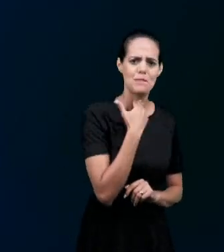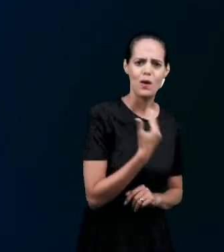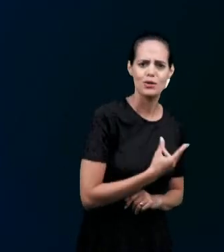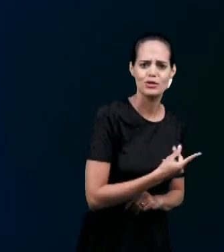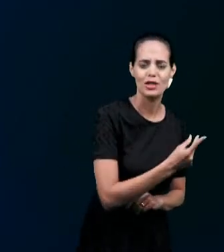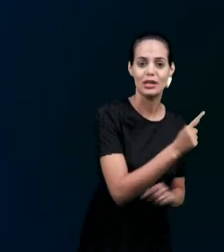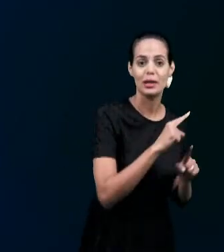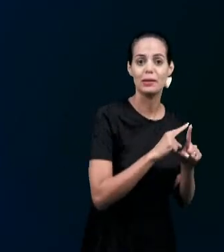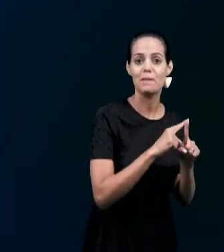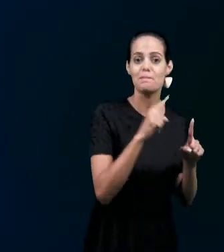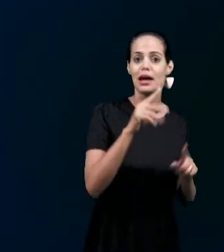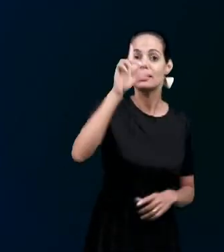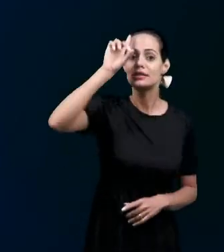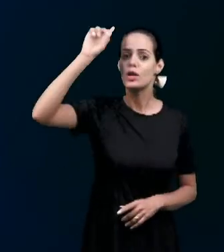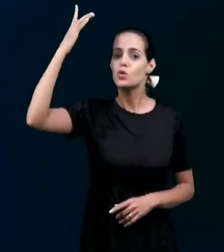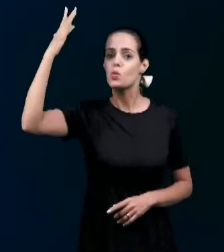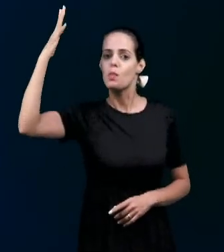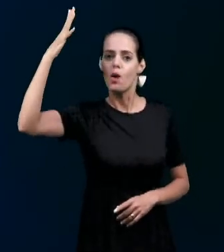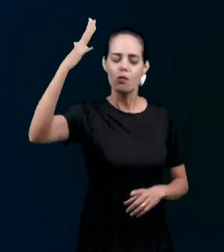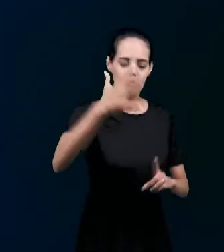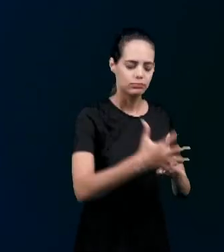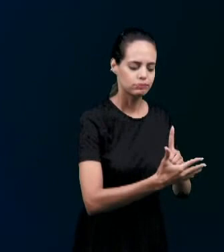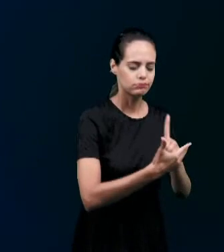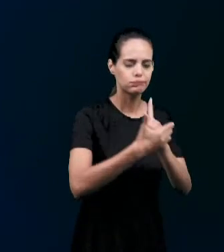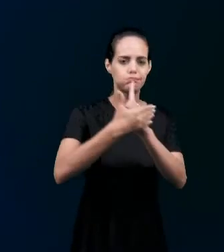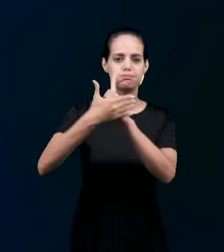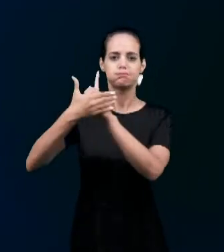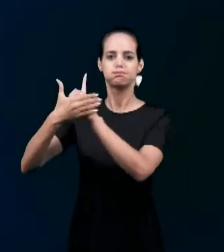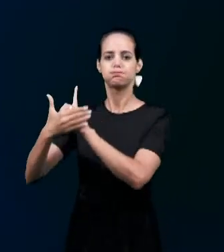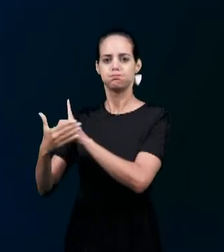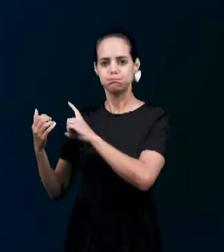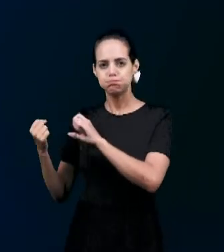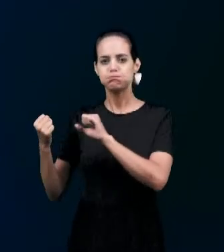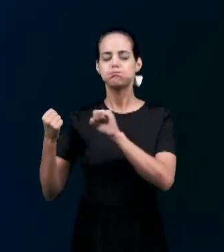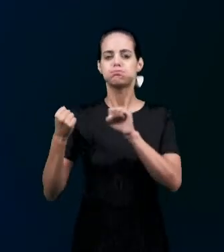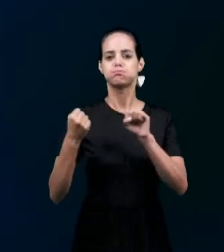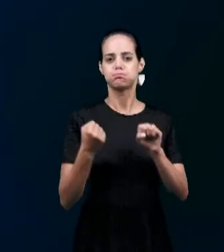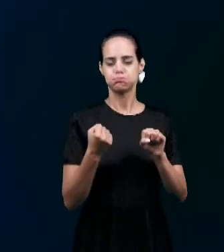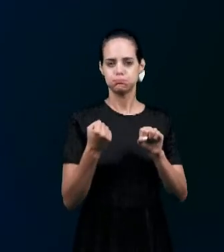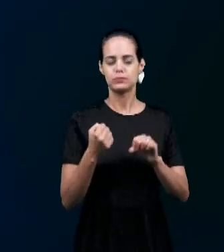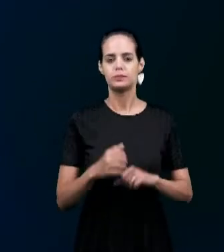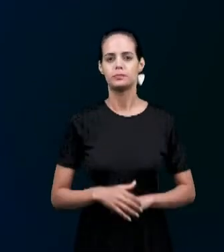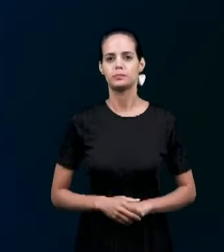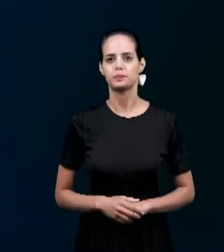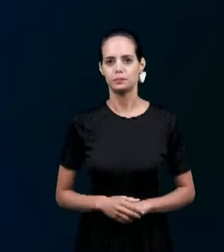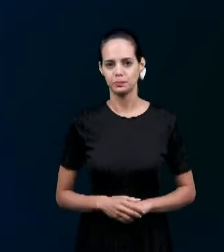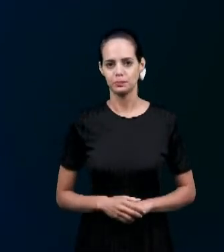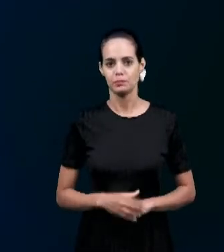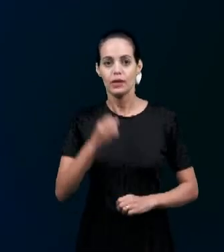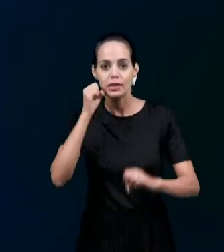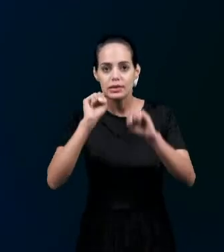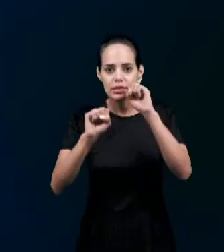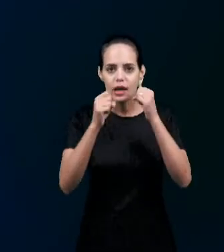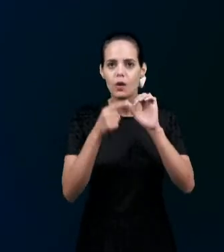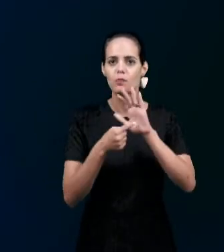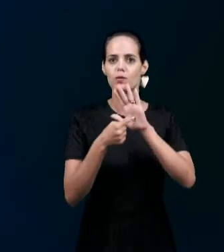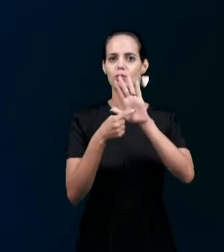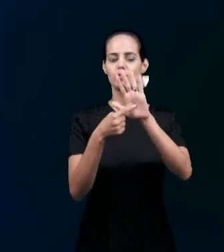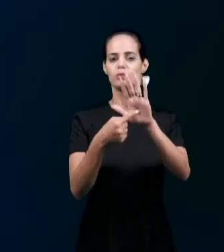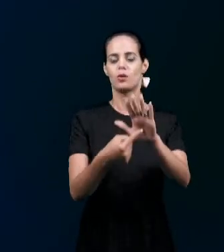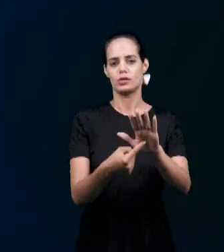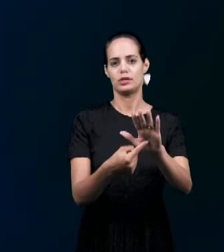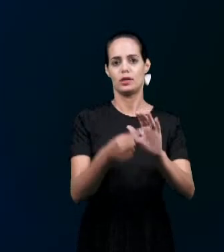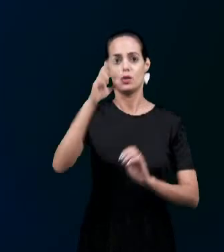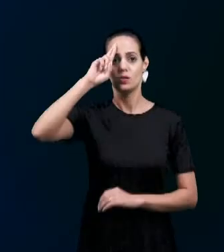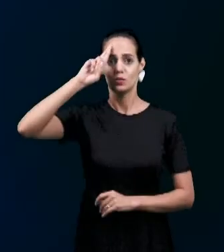No texto em Salmos De número 40 Versículo 2 Diz o seguinte Tirou-me de um lago horrível De um charco de